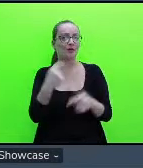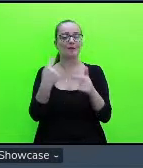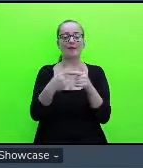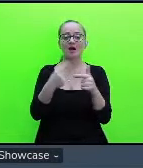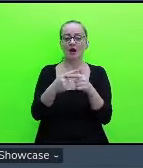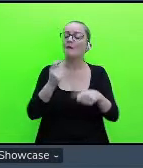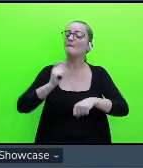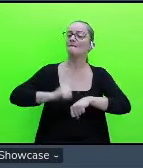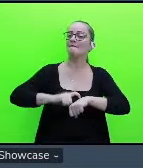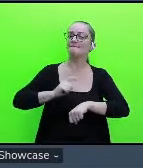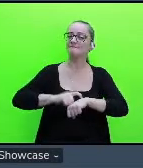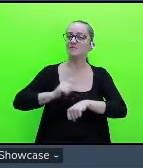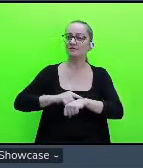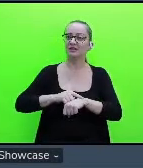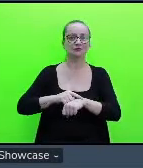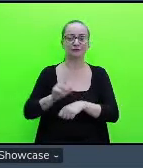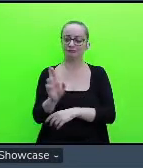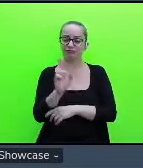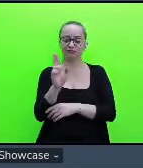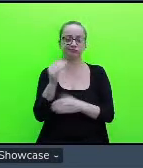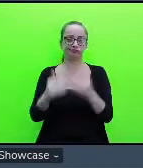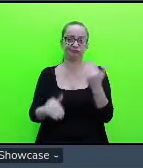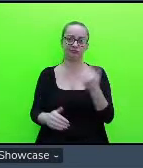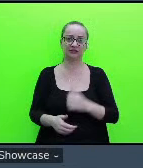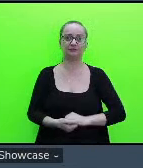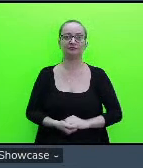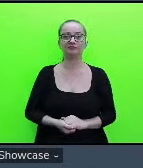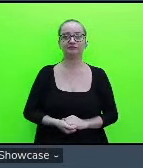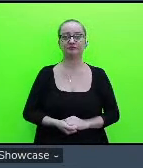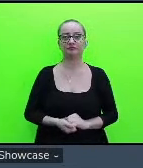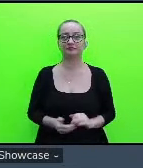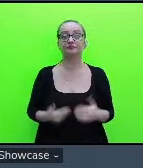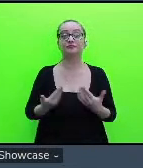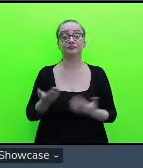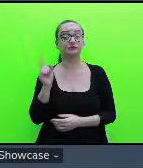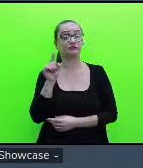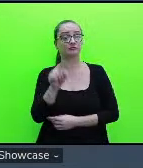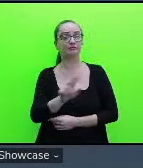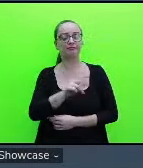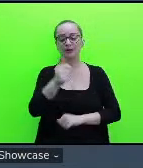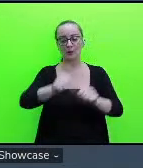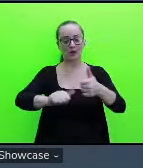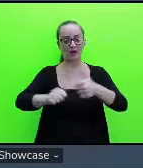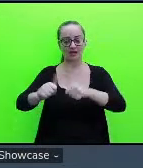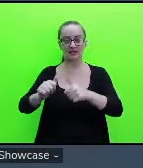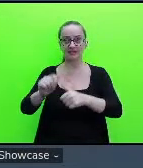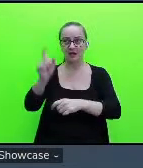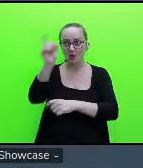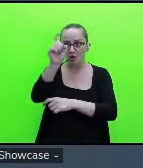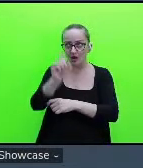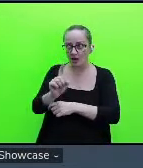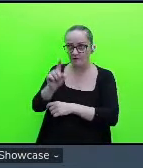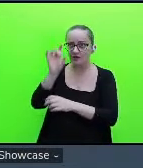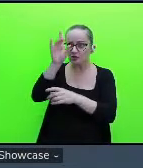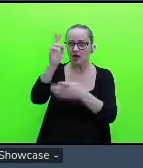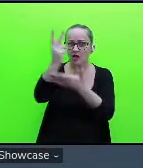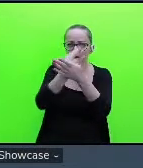que me viabilizou um pouco. Então, você não analisou os grafites, encontrados